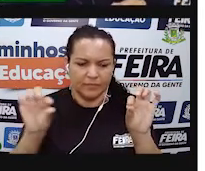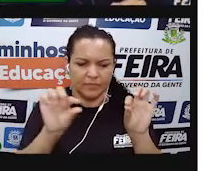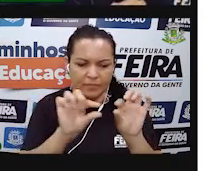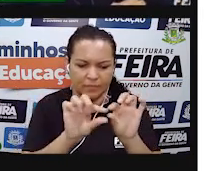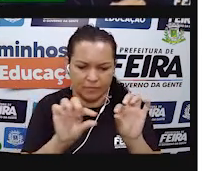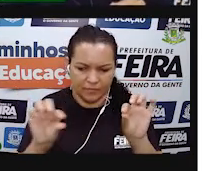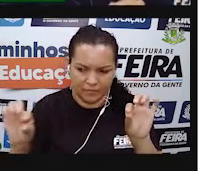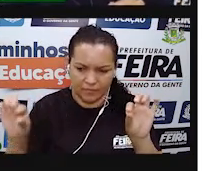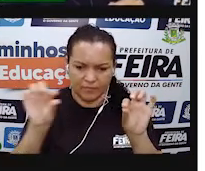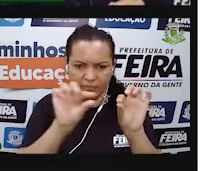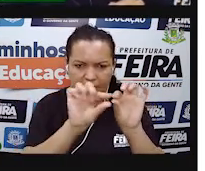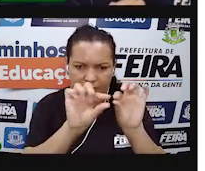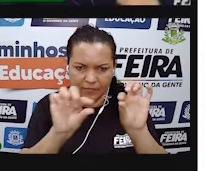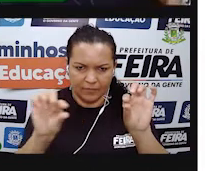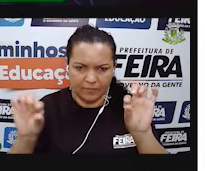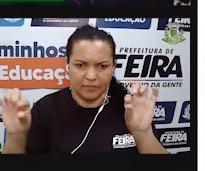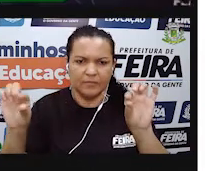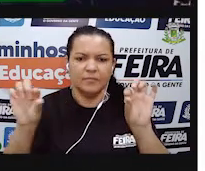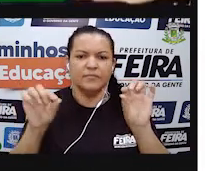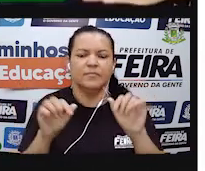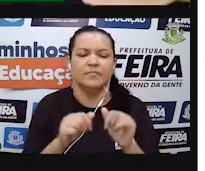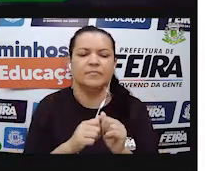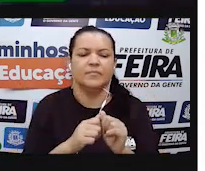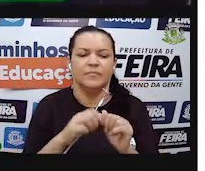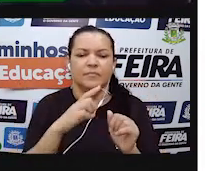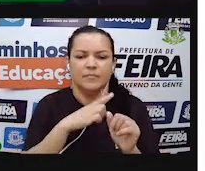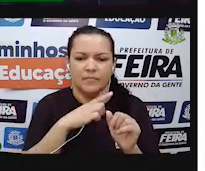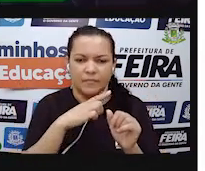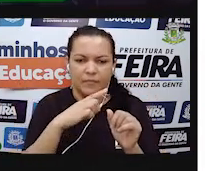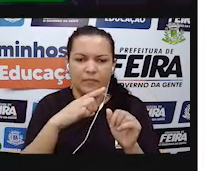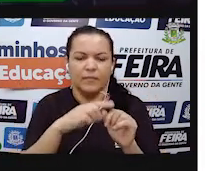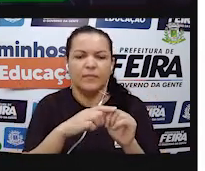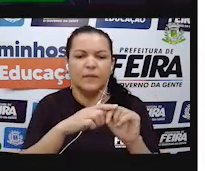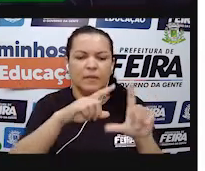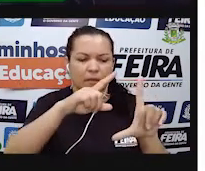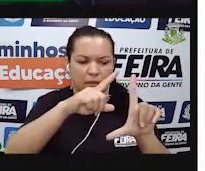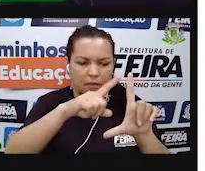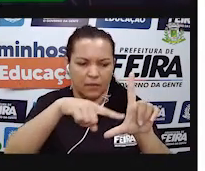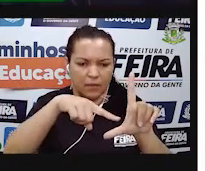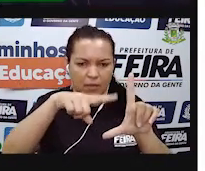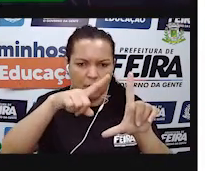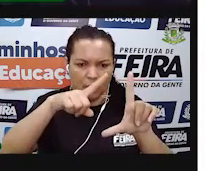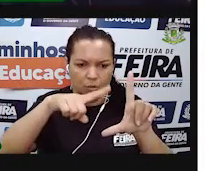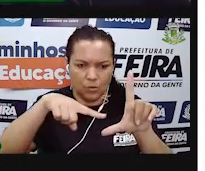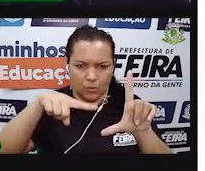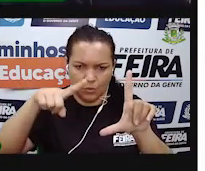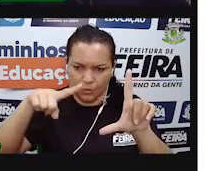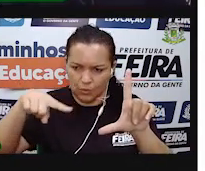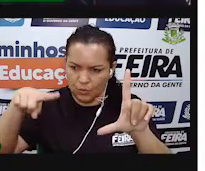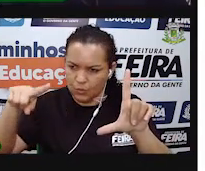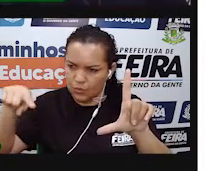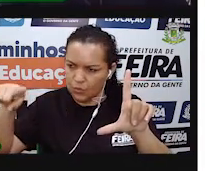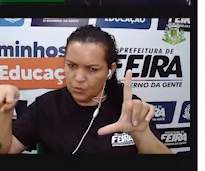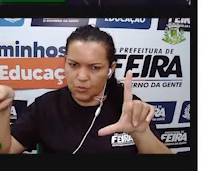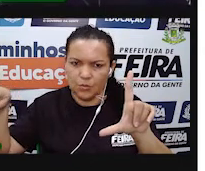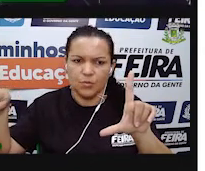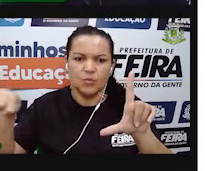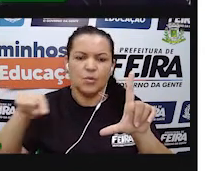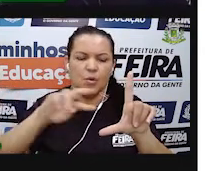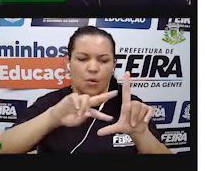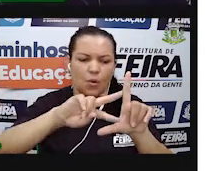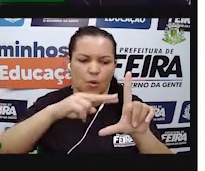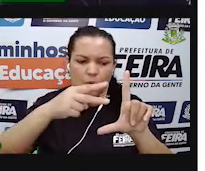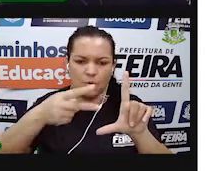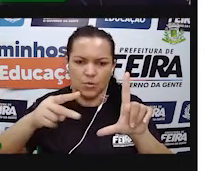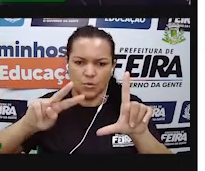que é essas coluninhas aqui, ó. Verdes, deitadas. Horizontal, deitado. Tem o gráfico de linha, que